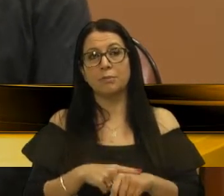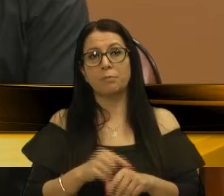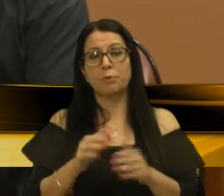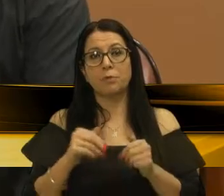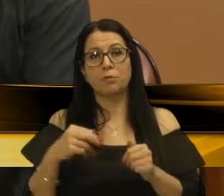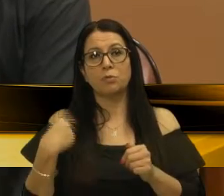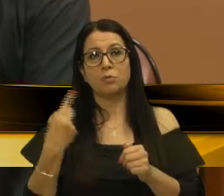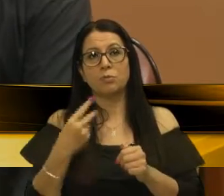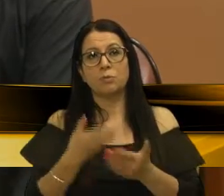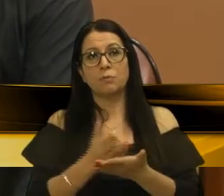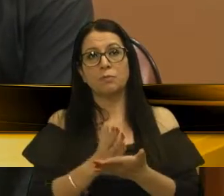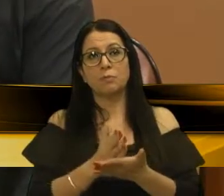auxílio e aprovação do novo esparas.